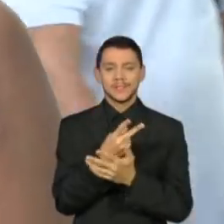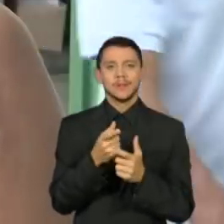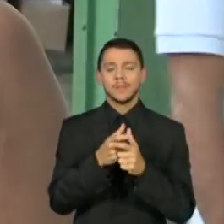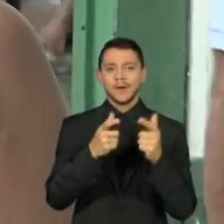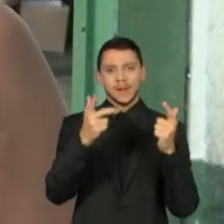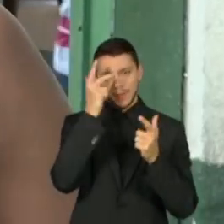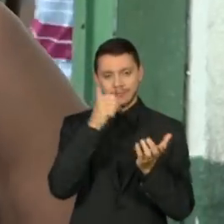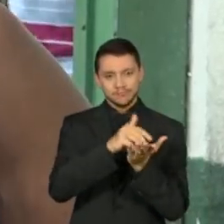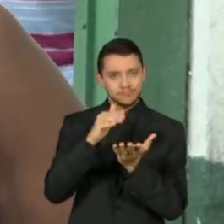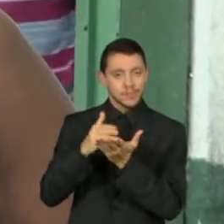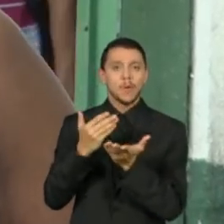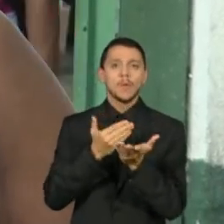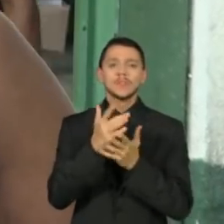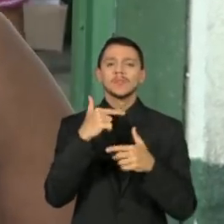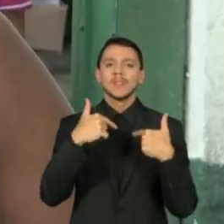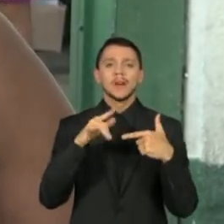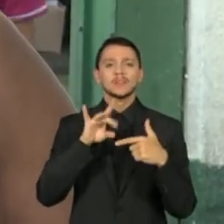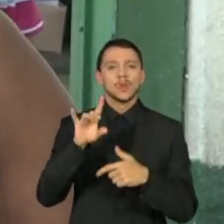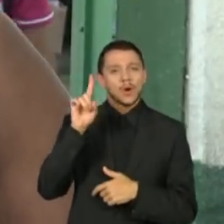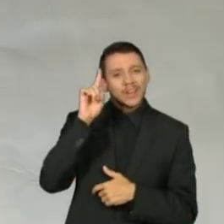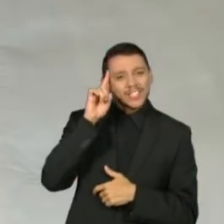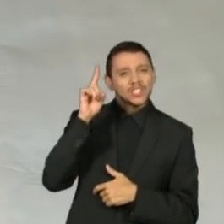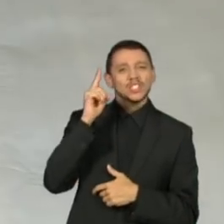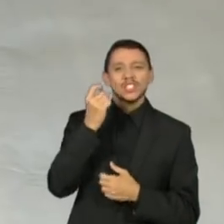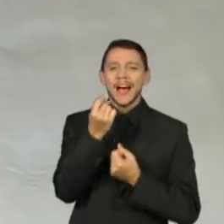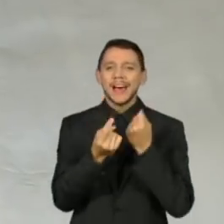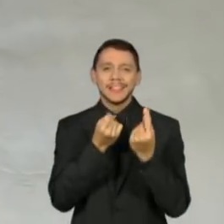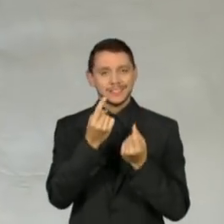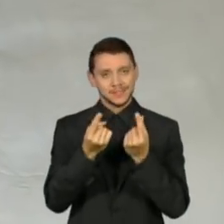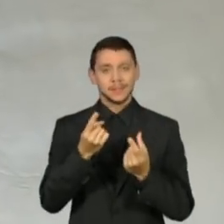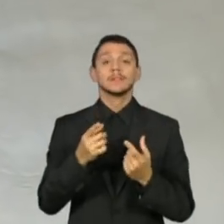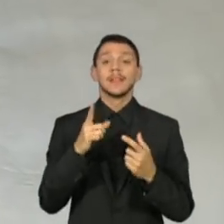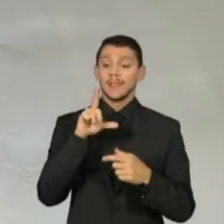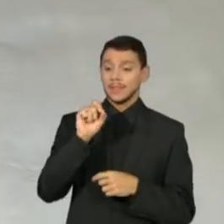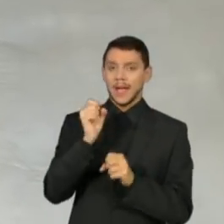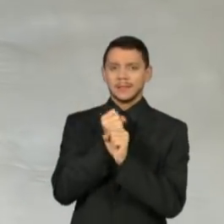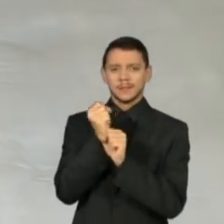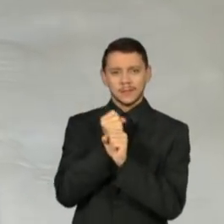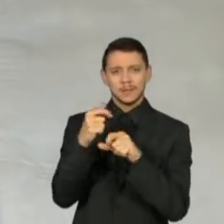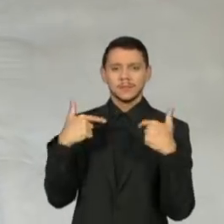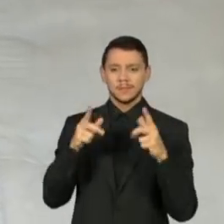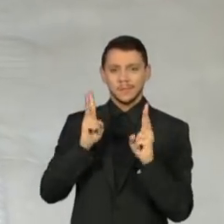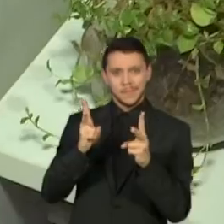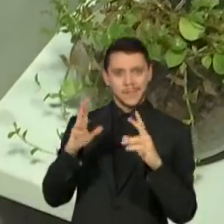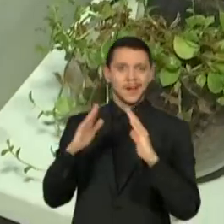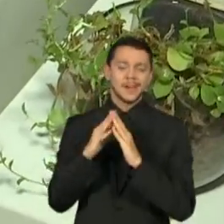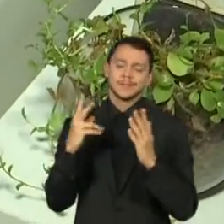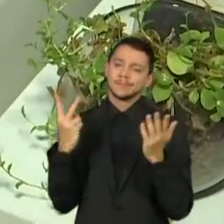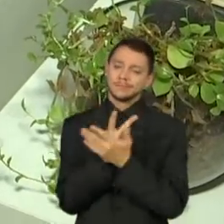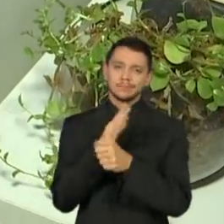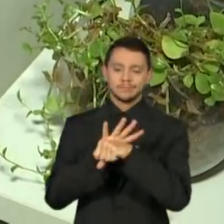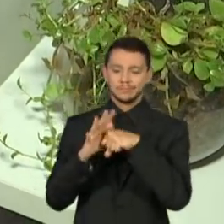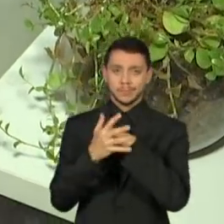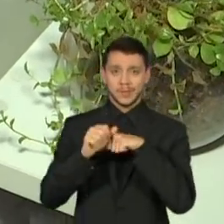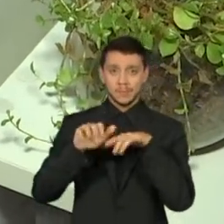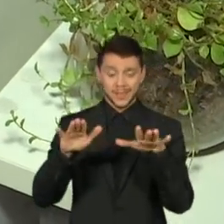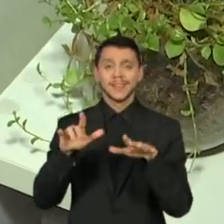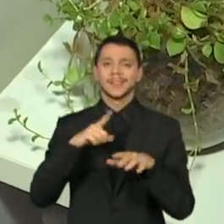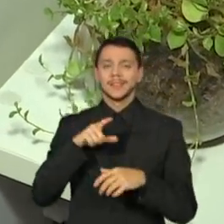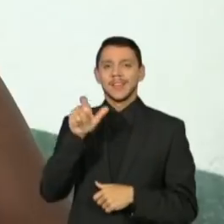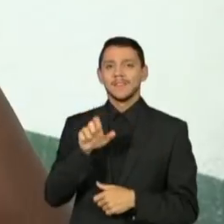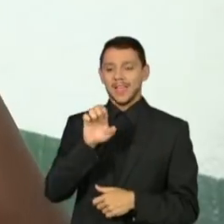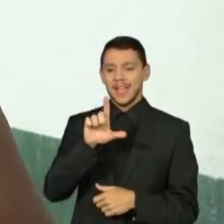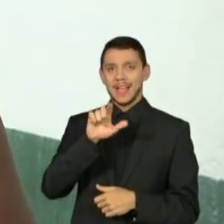Foram 10 anos prestando serviços numa mesma casa até que veio a pandemia. Donely foi demitida e passou a trabalhar como